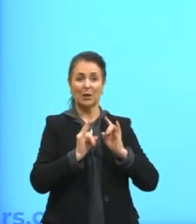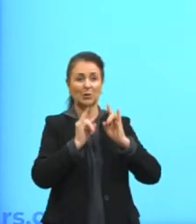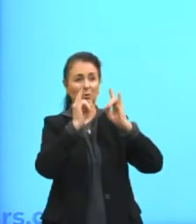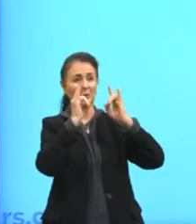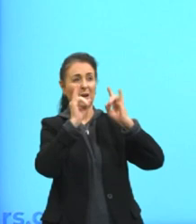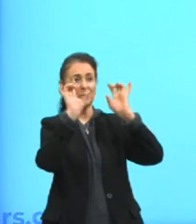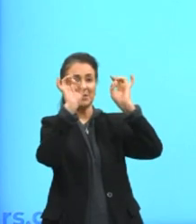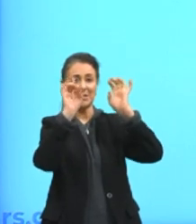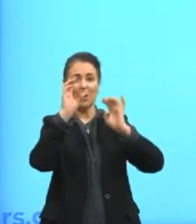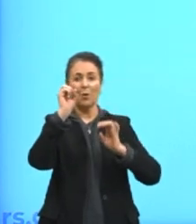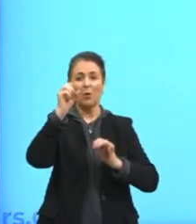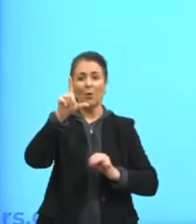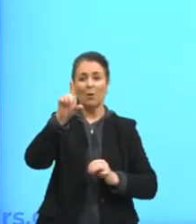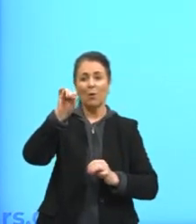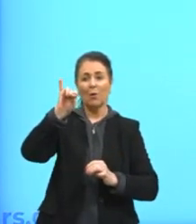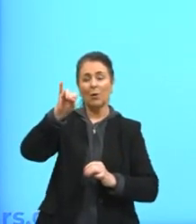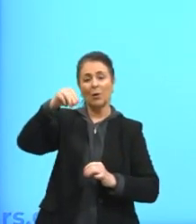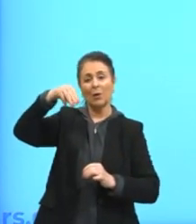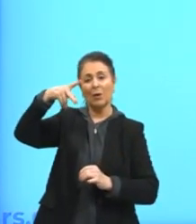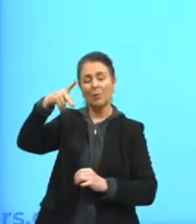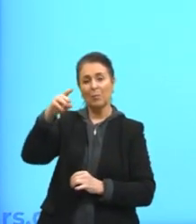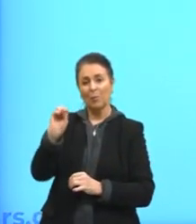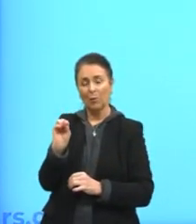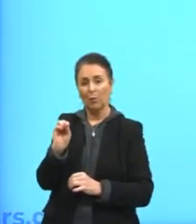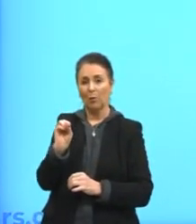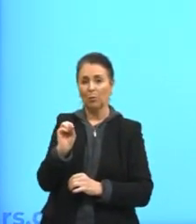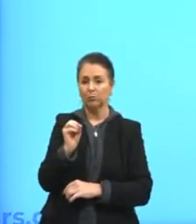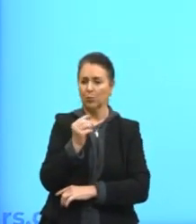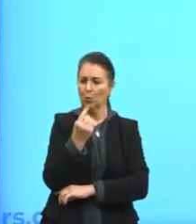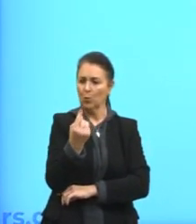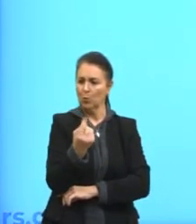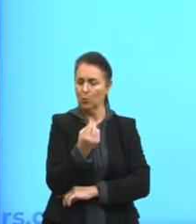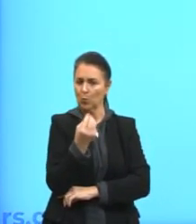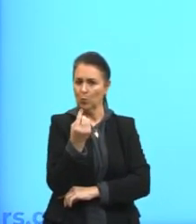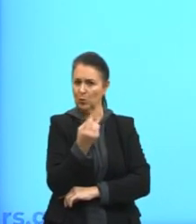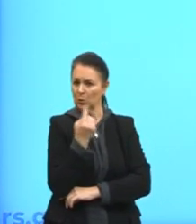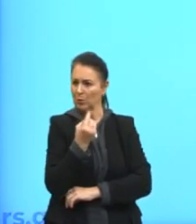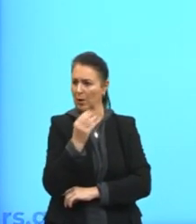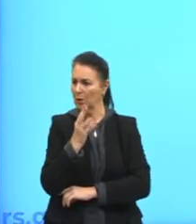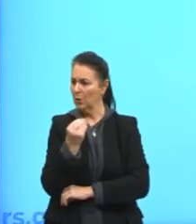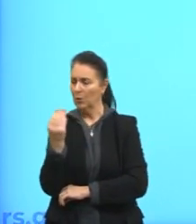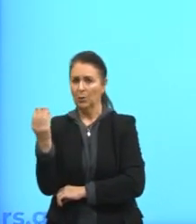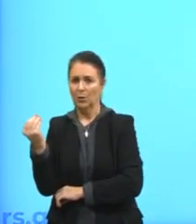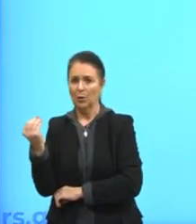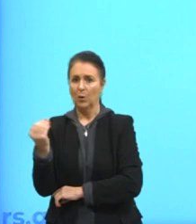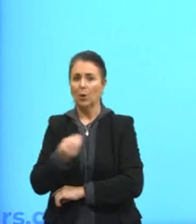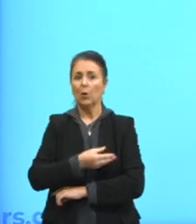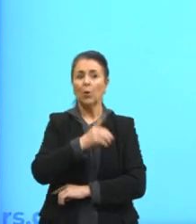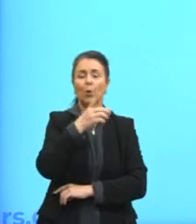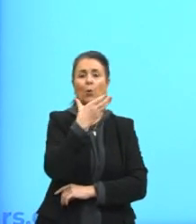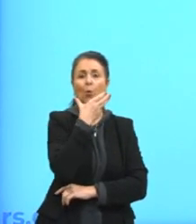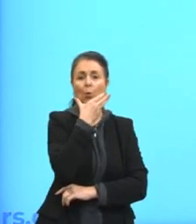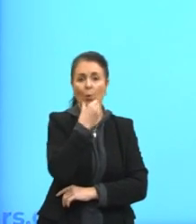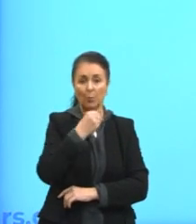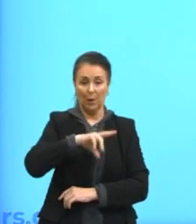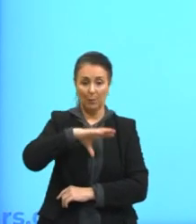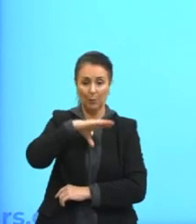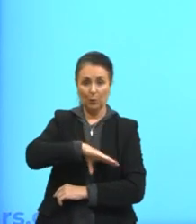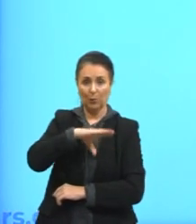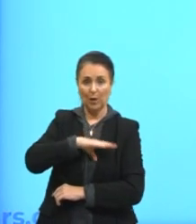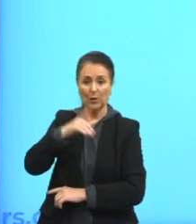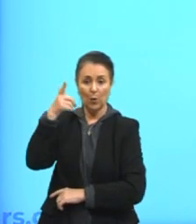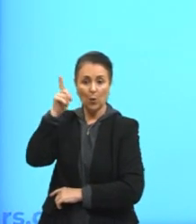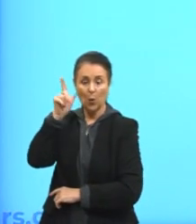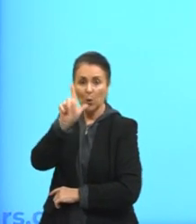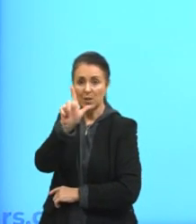O singular pelo plural ou vice-versa. O lusitano conquistou muitas terras. Aqui, quando a gente está